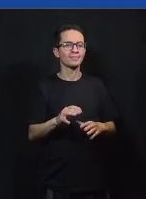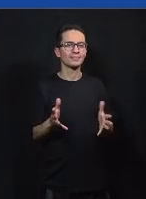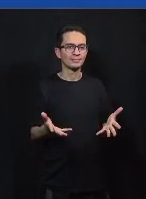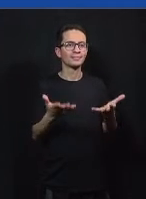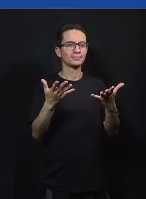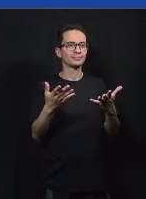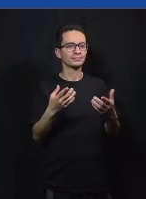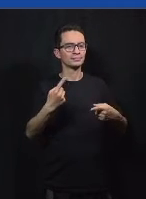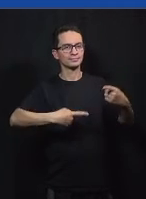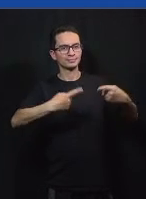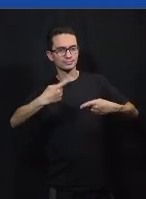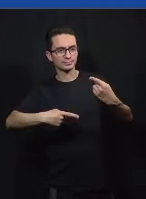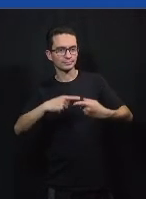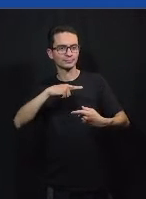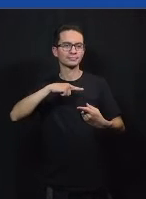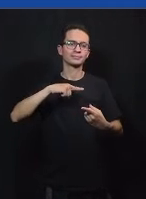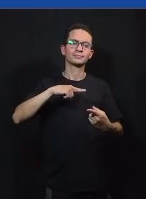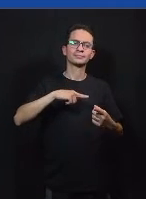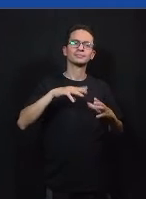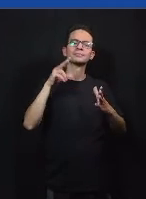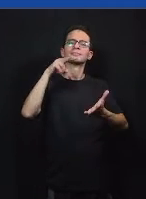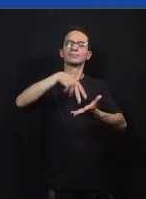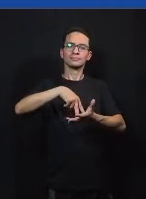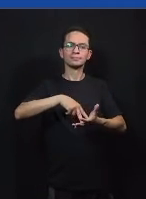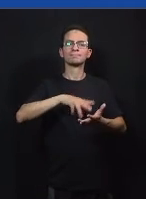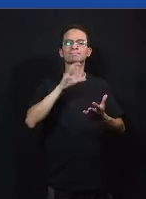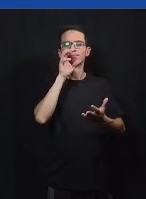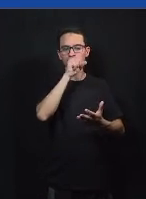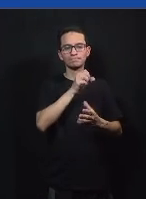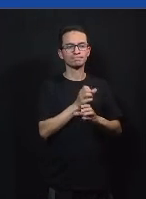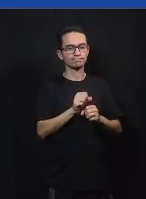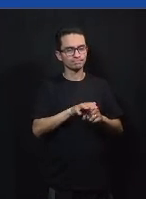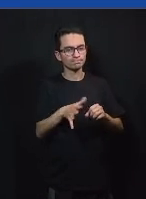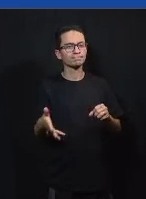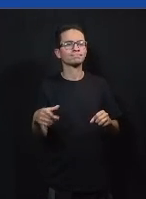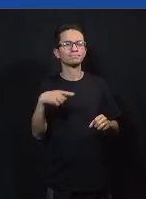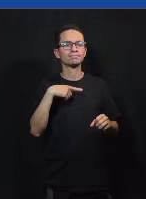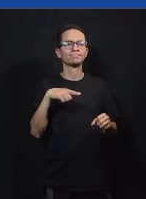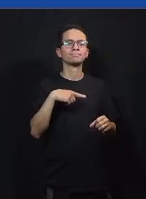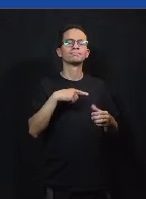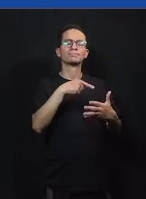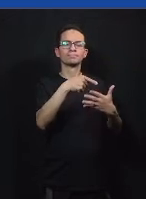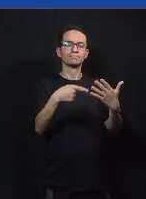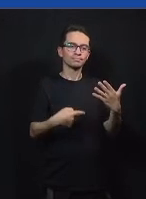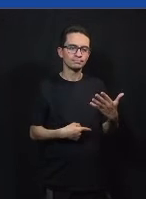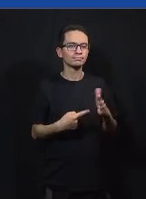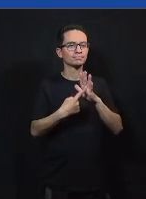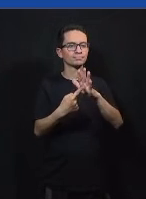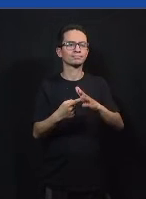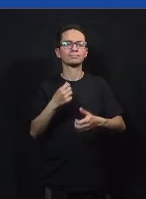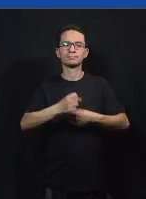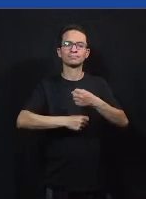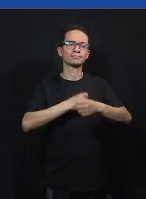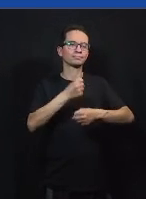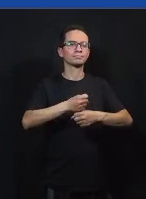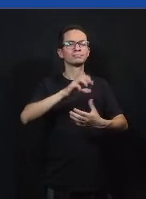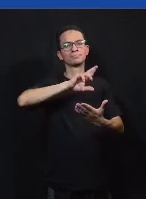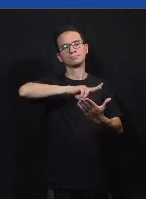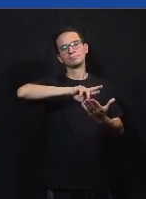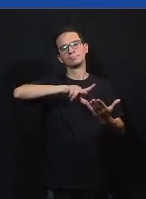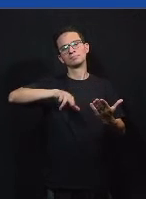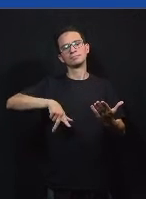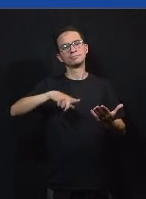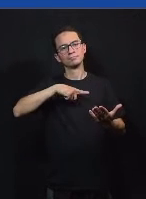debates para fortalecimento democrático mas a gente tem sim que tem questões como o Ejlin mostrou muito bem que não são resolvíveis